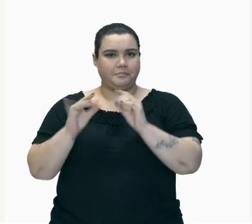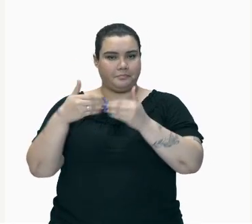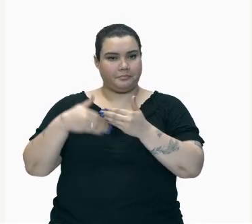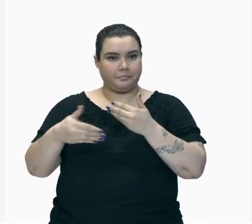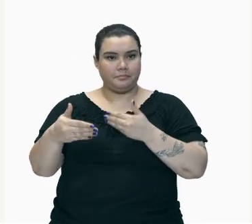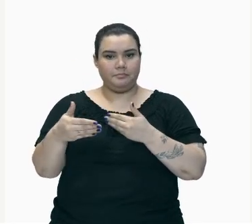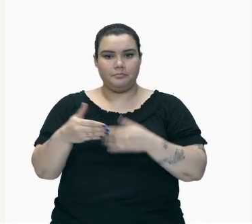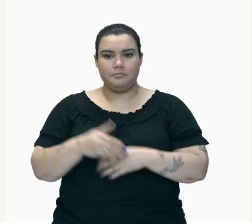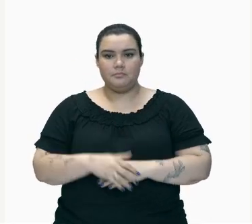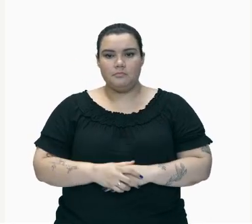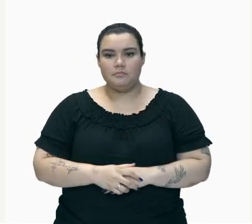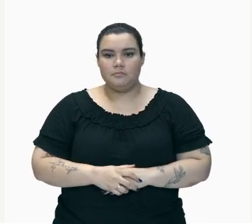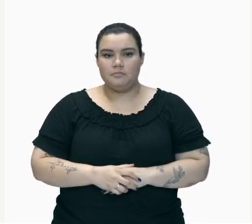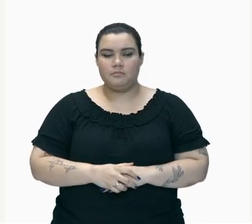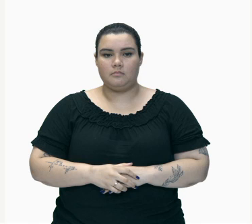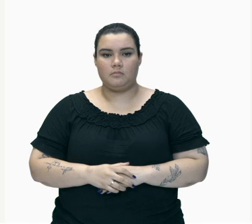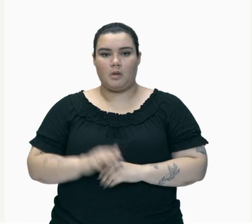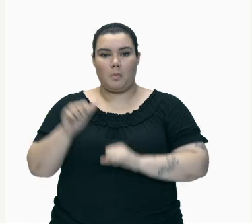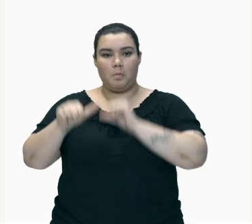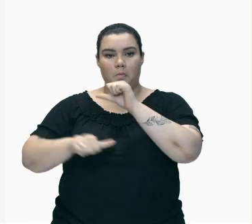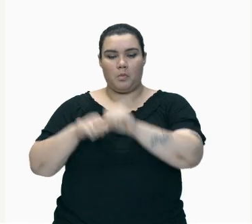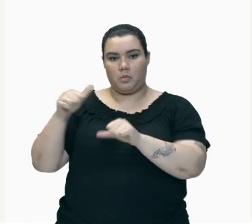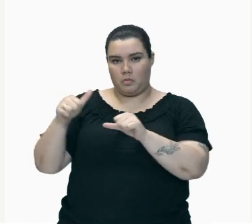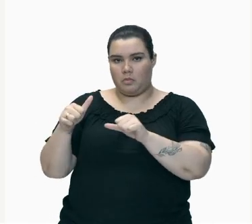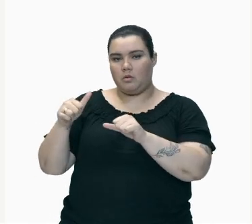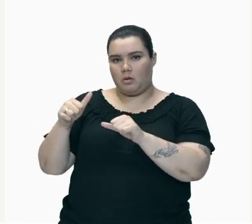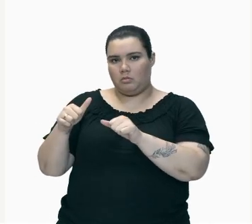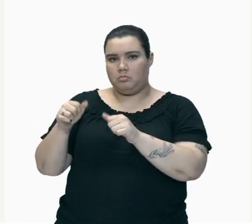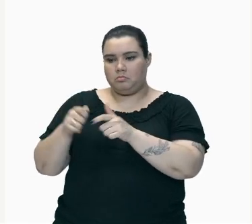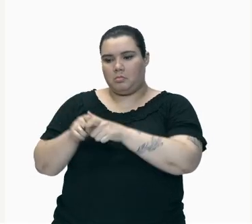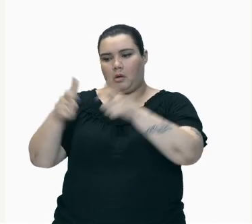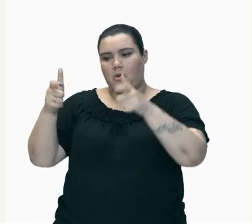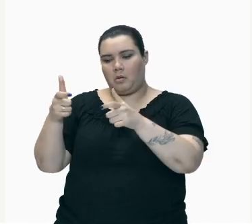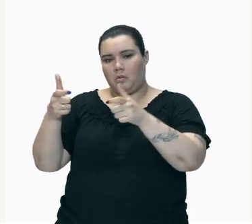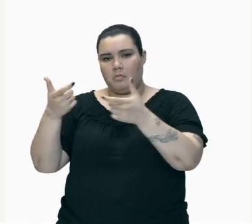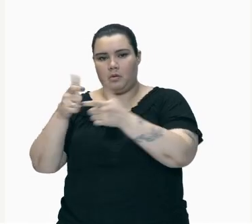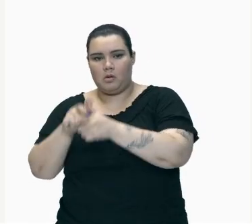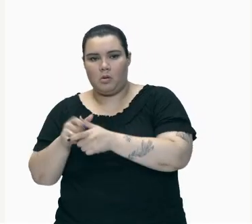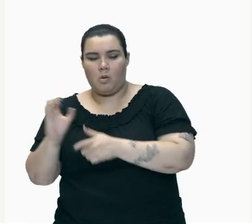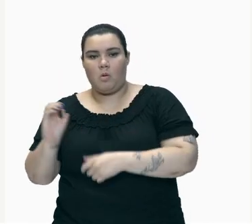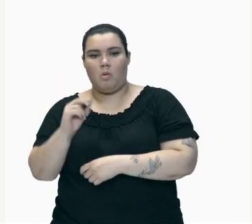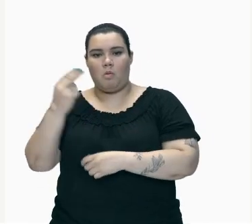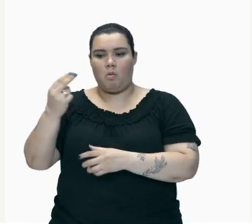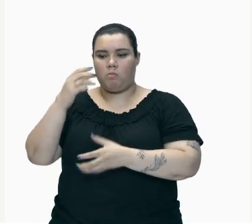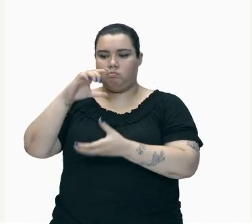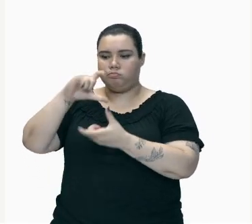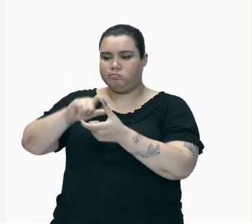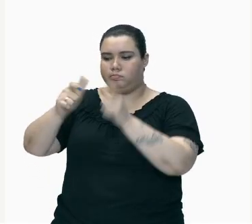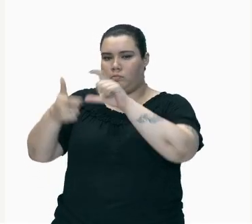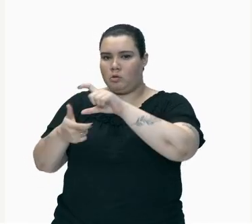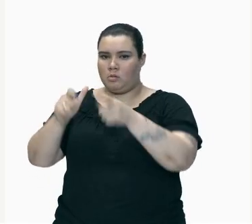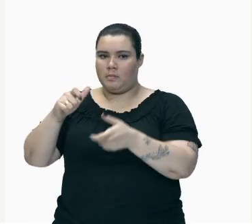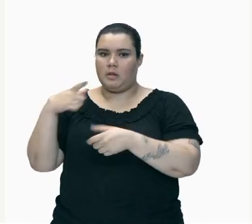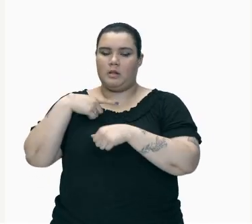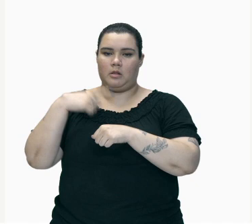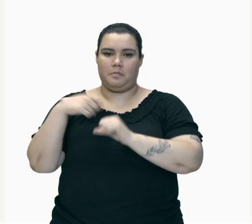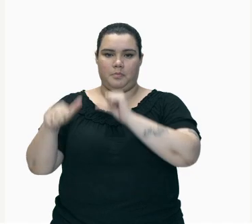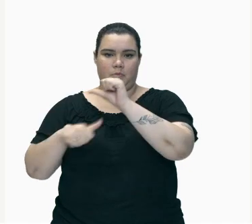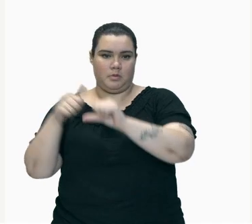frente Quando alteramos O tamanho Ou a forma Do material Ele sofre Uma mudança